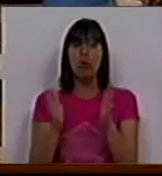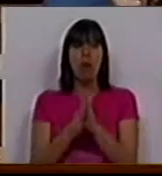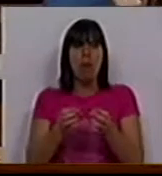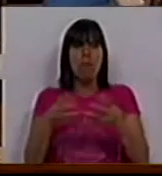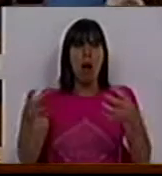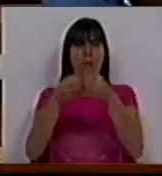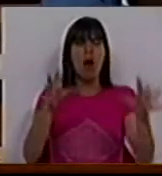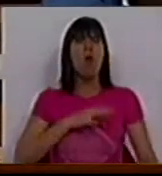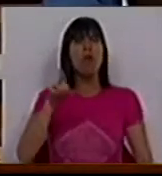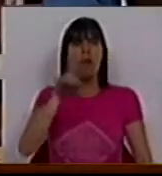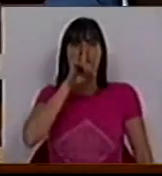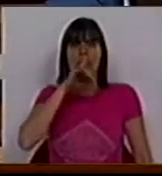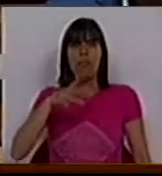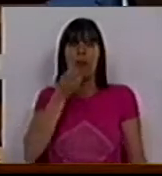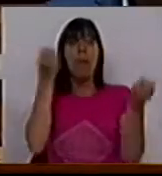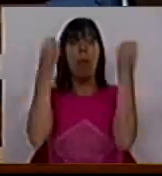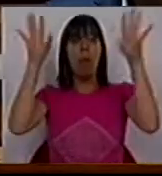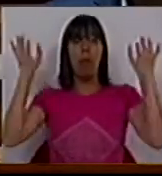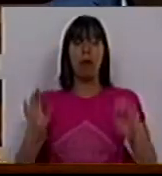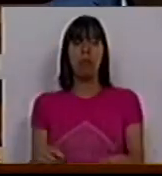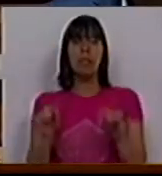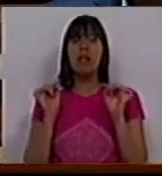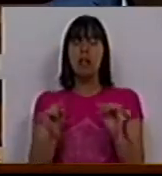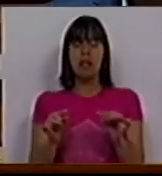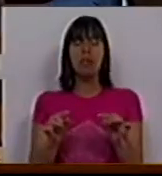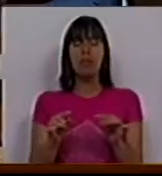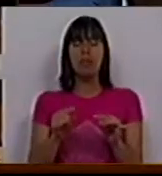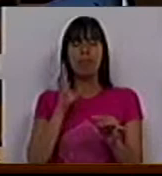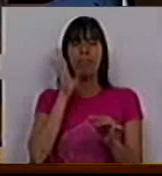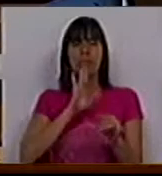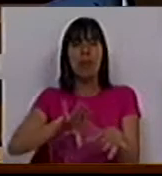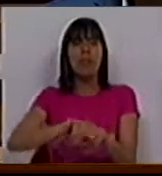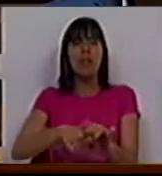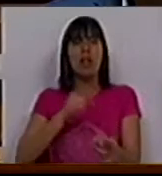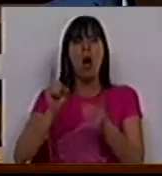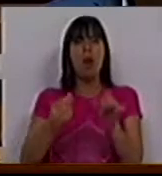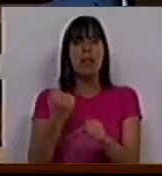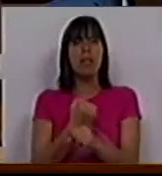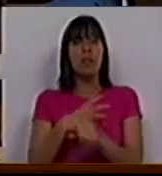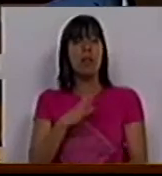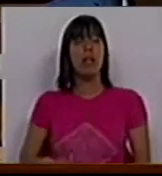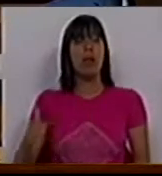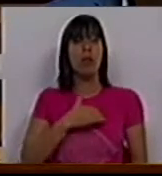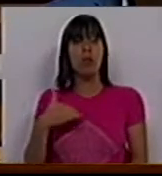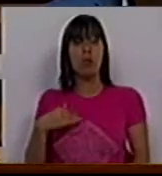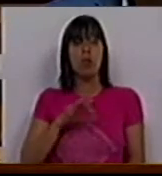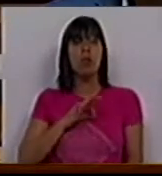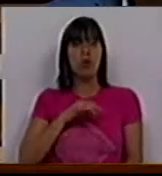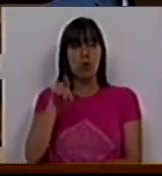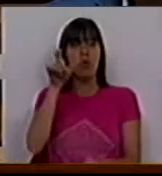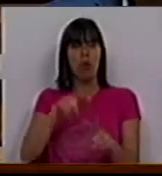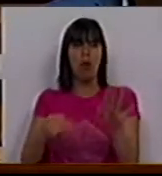isso aumenta, os senhores calam-se e desaparecem. E isso é que mede a desgraça do Serviço Nacional de Saúde que os senhores estão